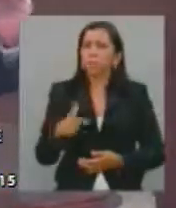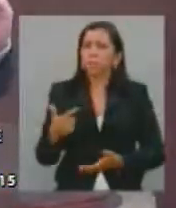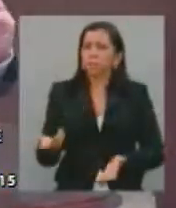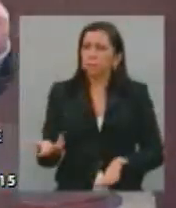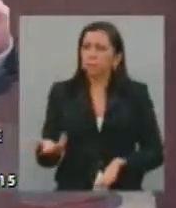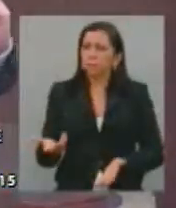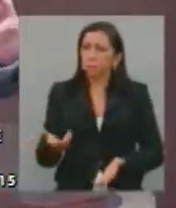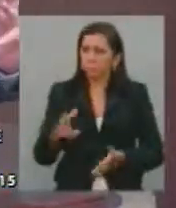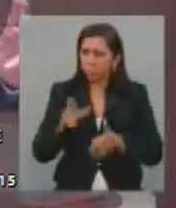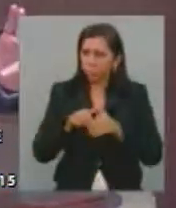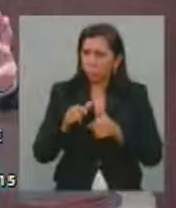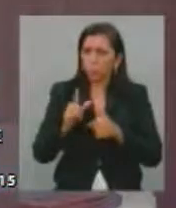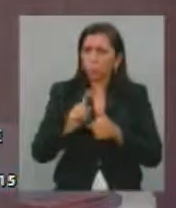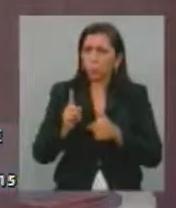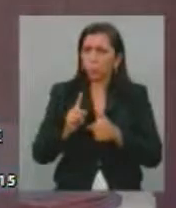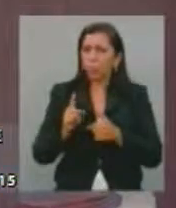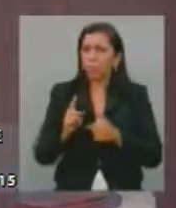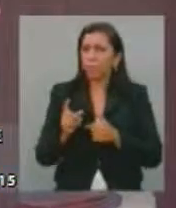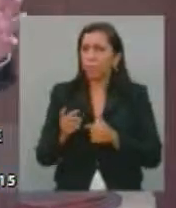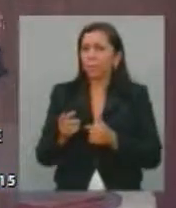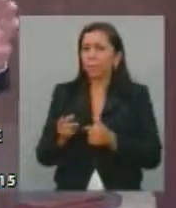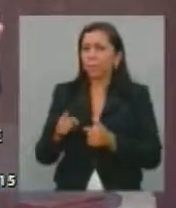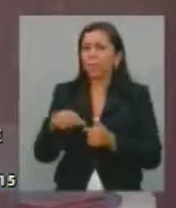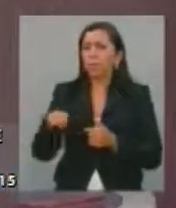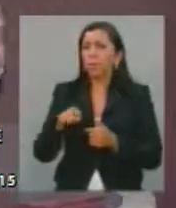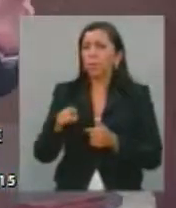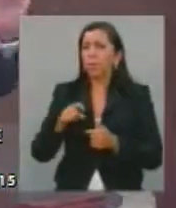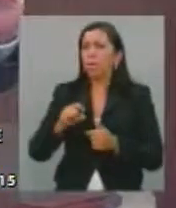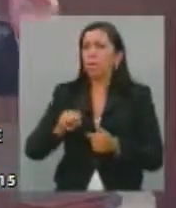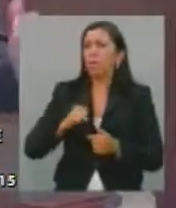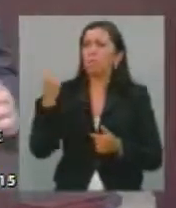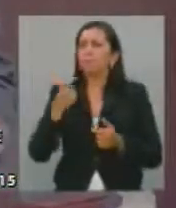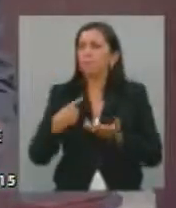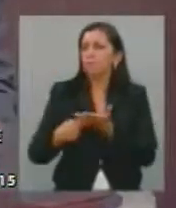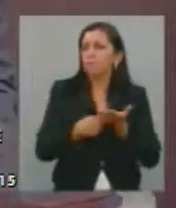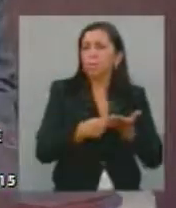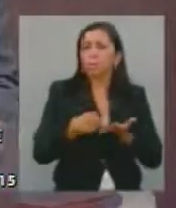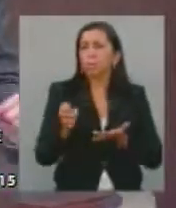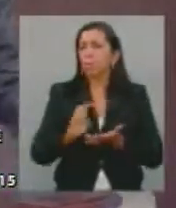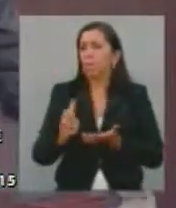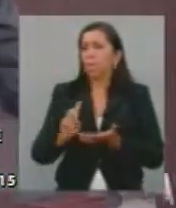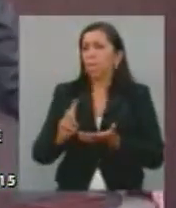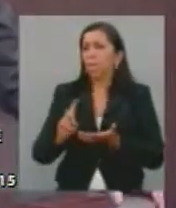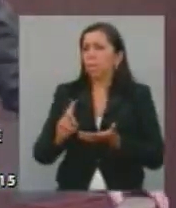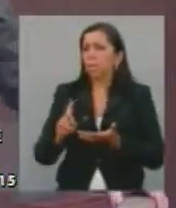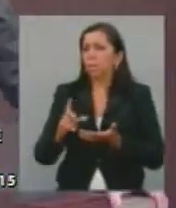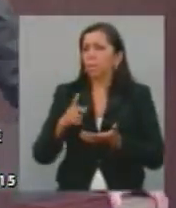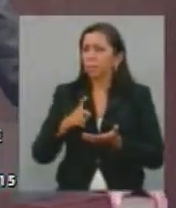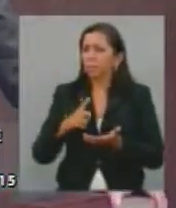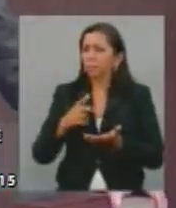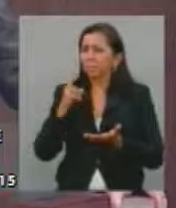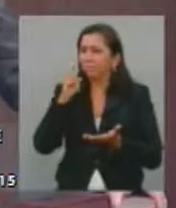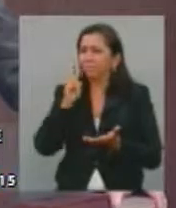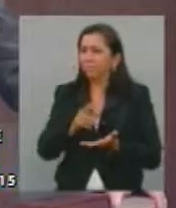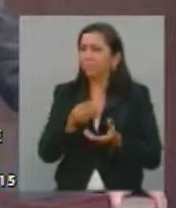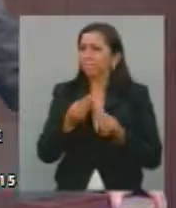Portanto, não se trata aqui de vendeta, não se trata de revanche, não se trata de não reconhecer a justeza,